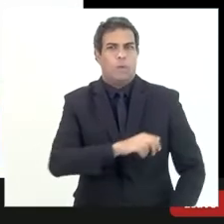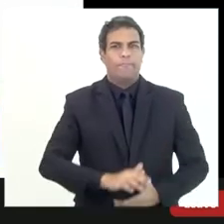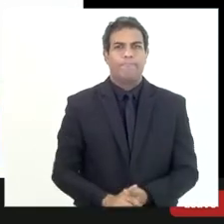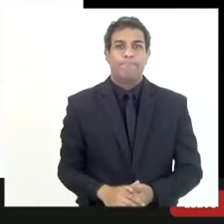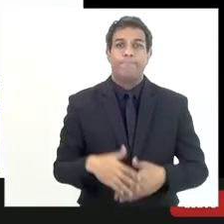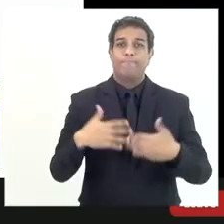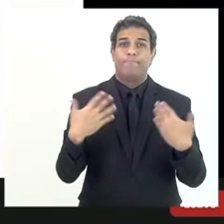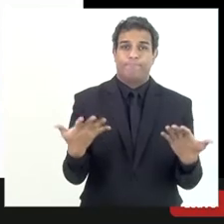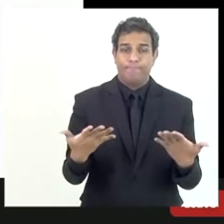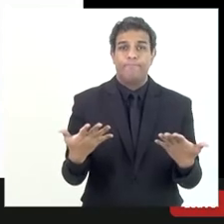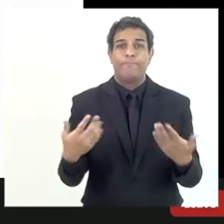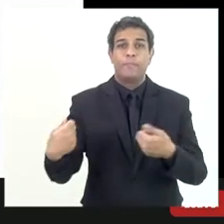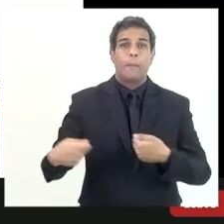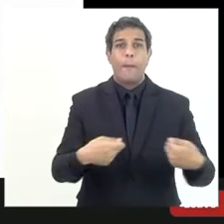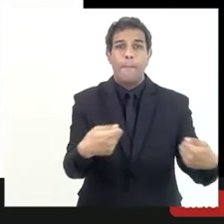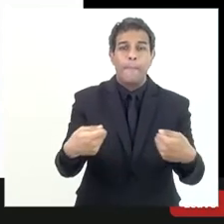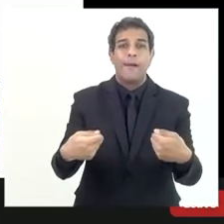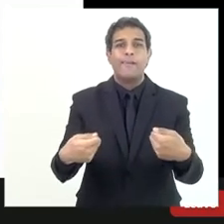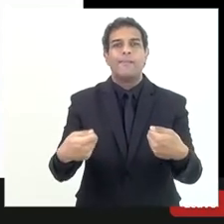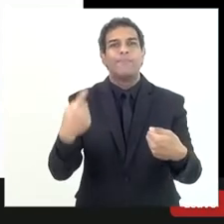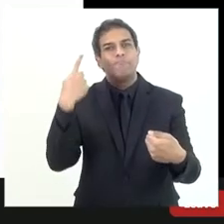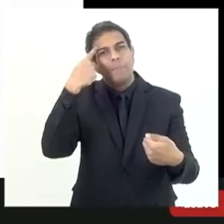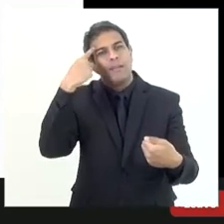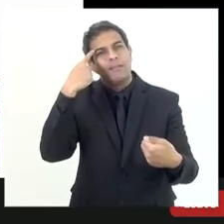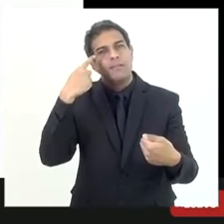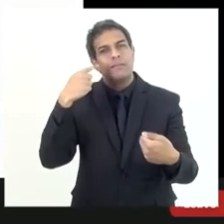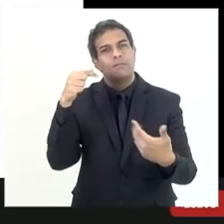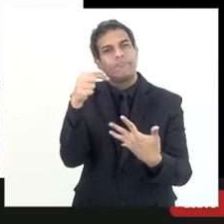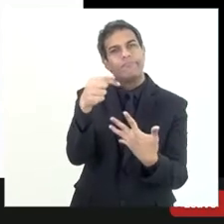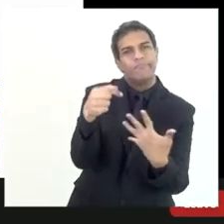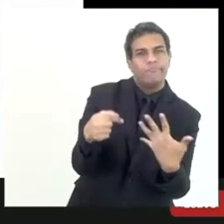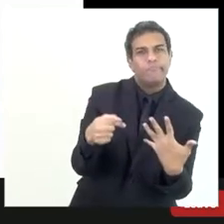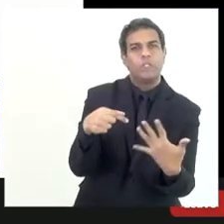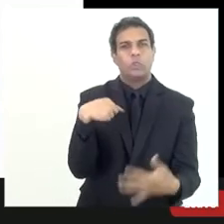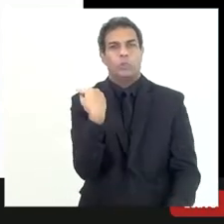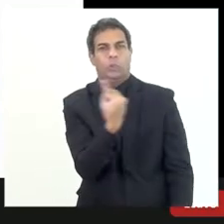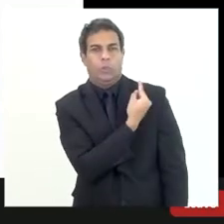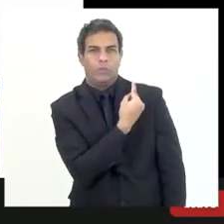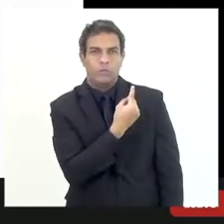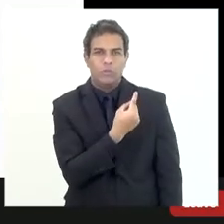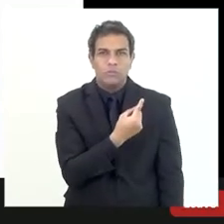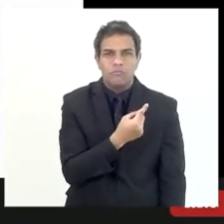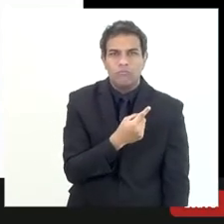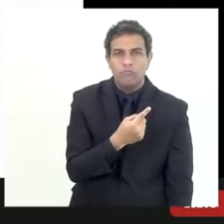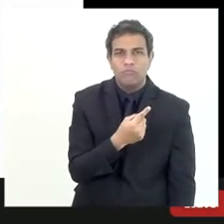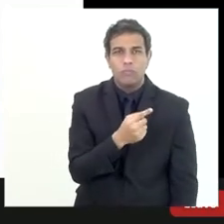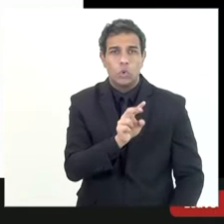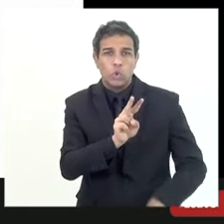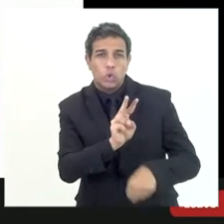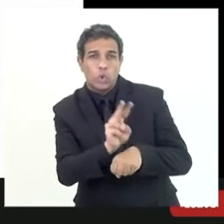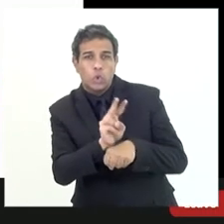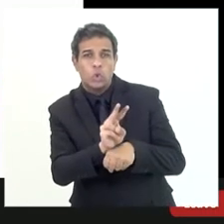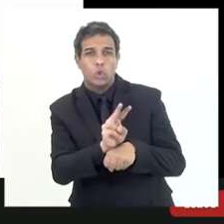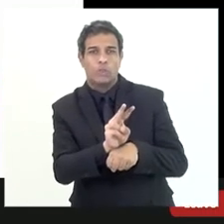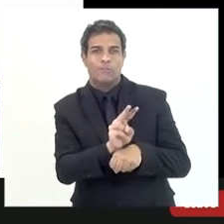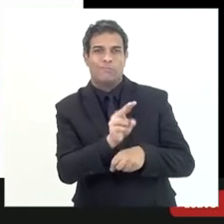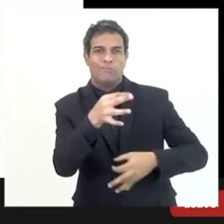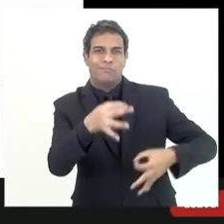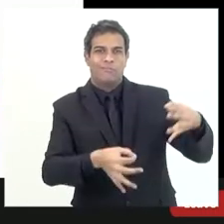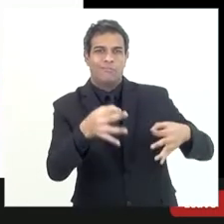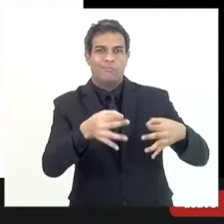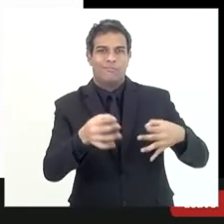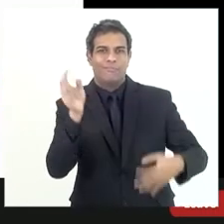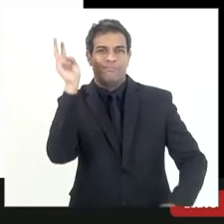isso a gente tem que fazer assim o entendimento o entendimento que nós tivemos né que a auditoria teve quando esteve aí na